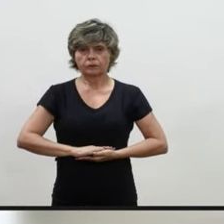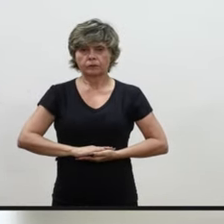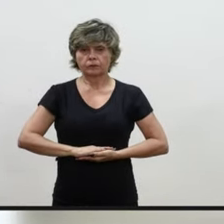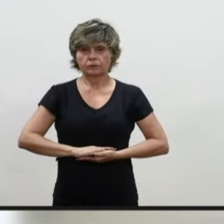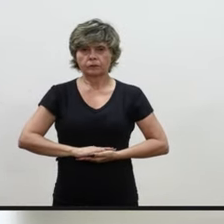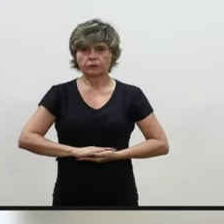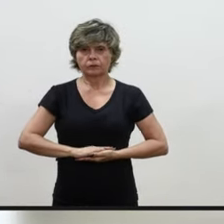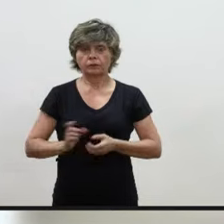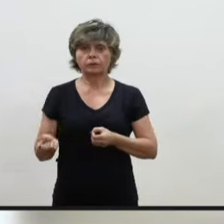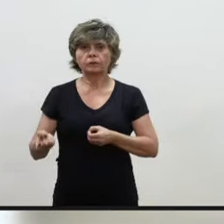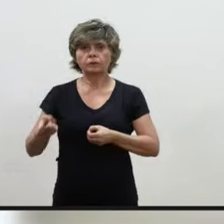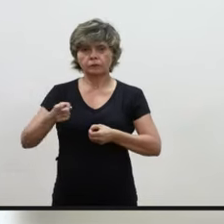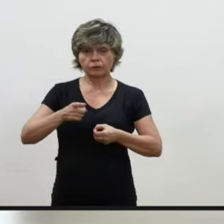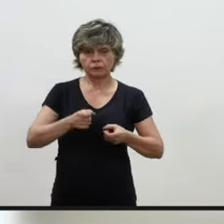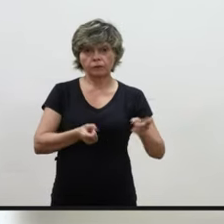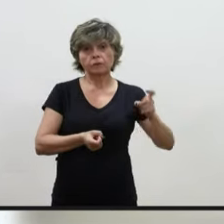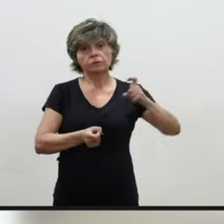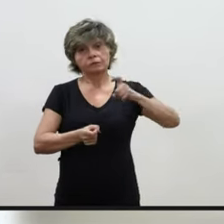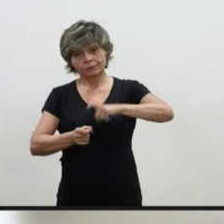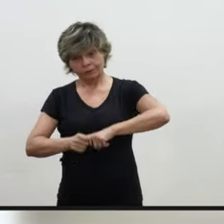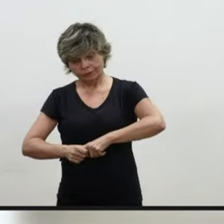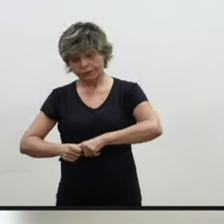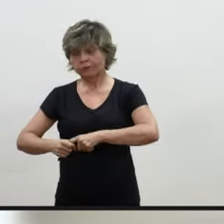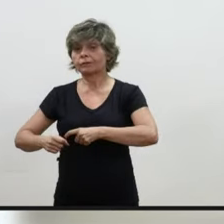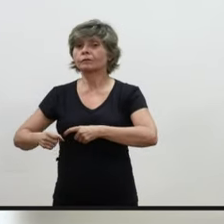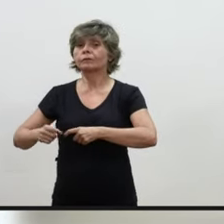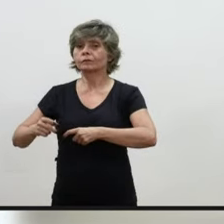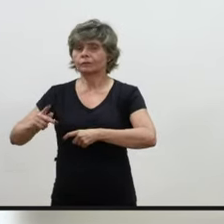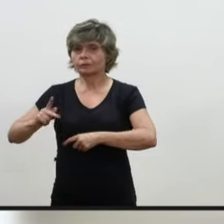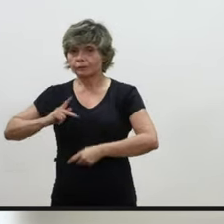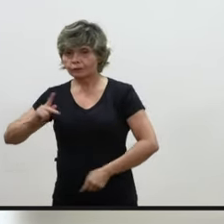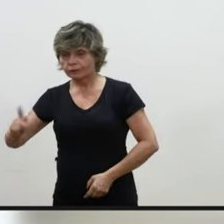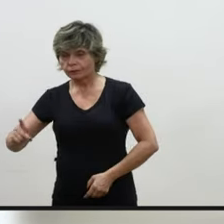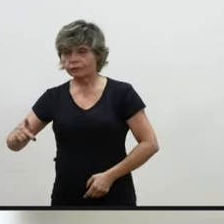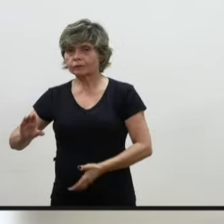Devolvo a presença dos trabalhos ao conselheiro Daniel Augusto Goulart.